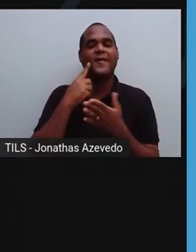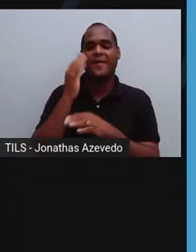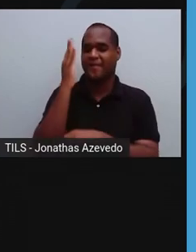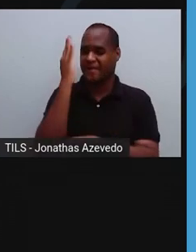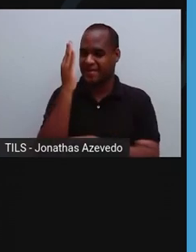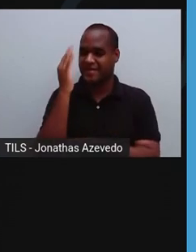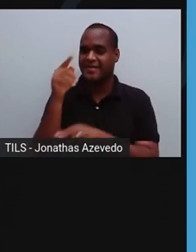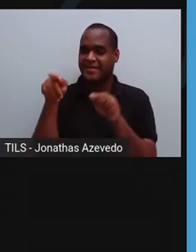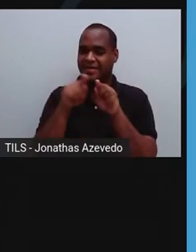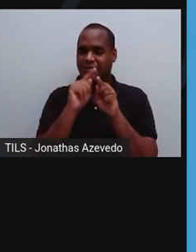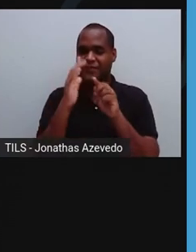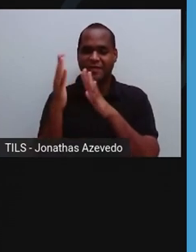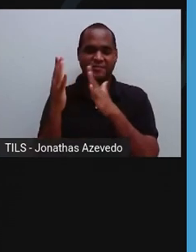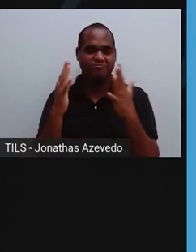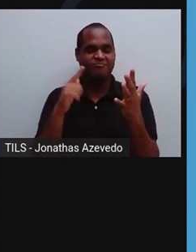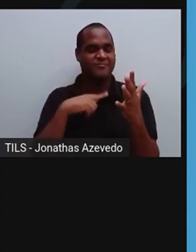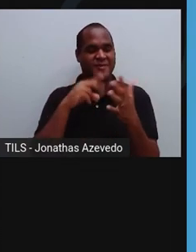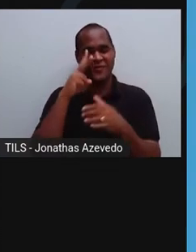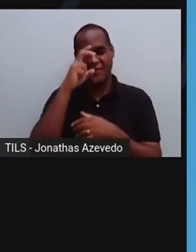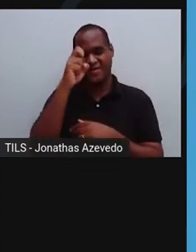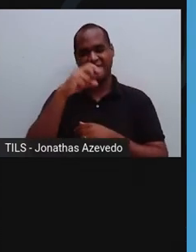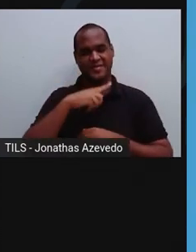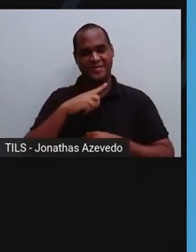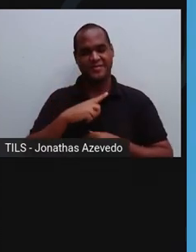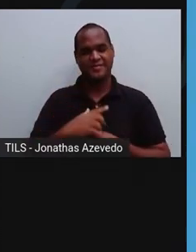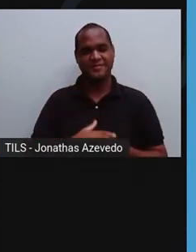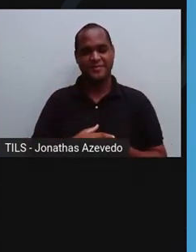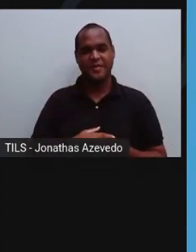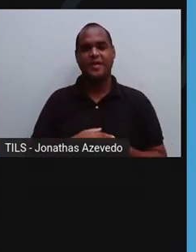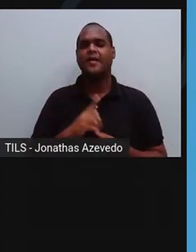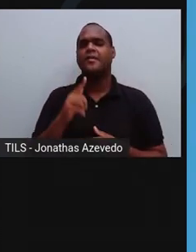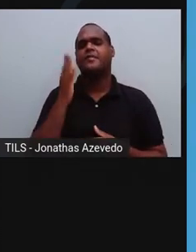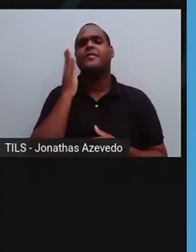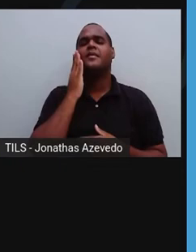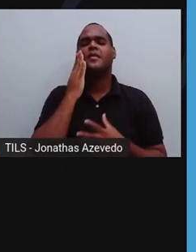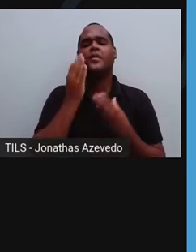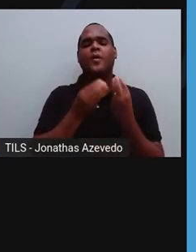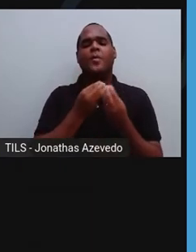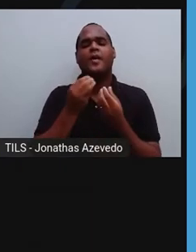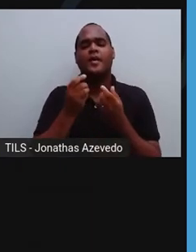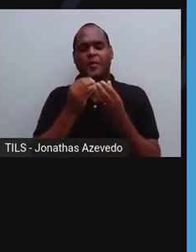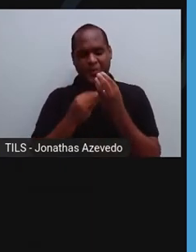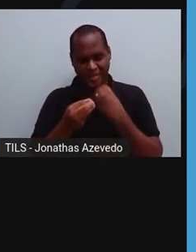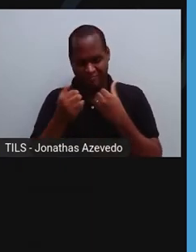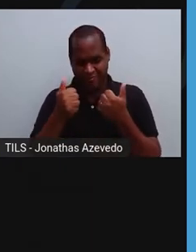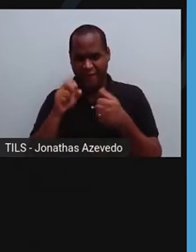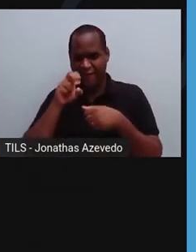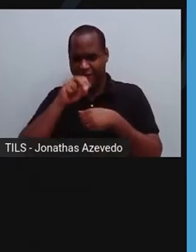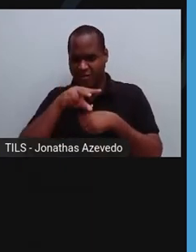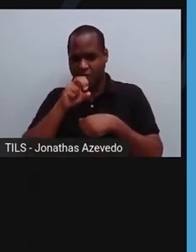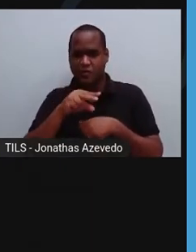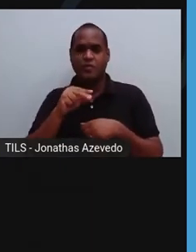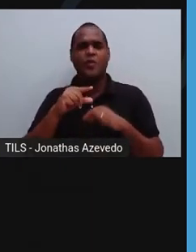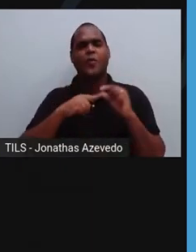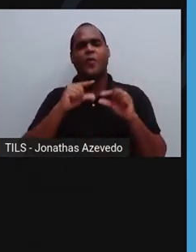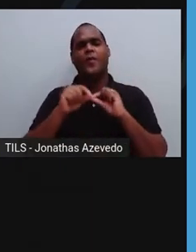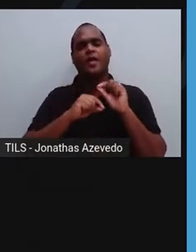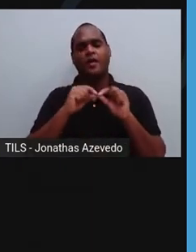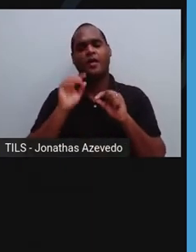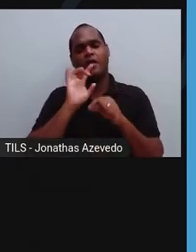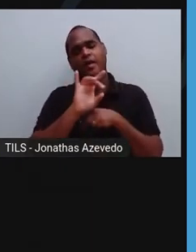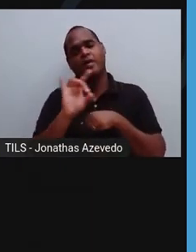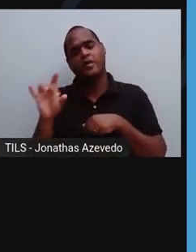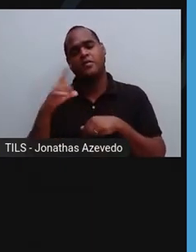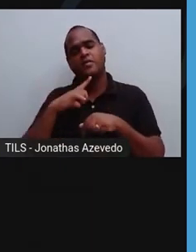floresta bastante acentuado. Como saber se um cogumelo é comestível ou venenoso? Embora cada espécie tenha